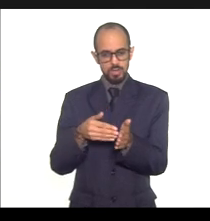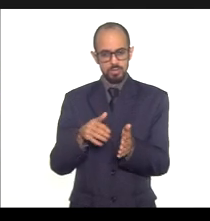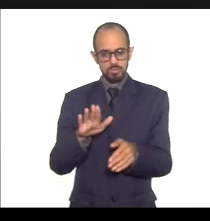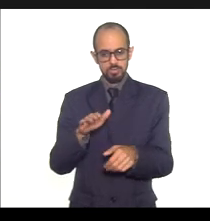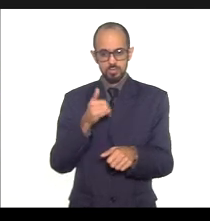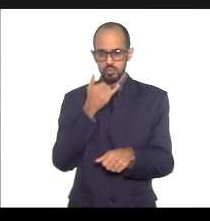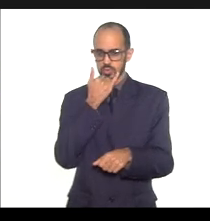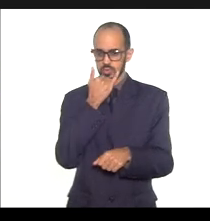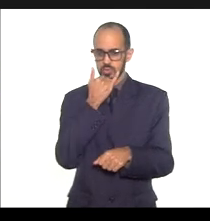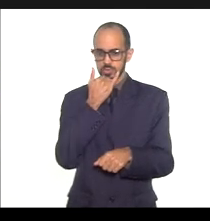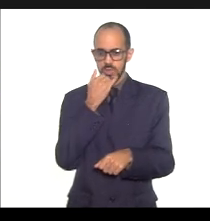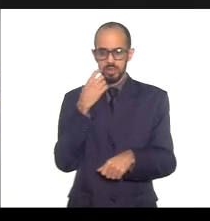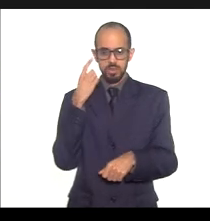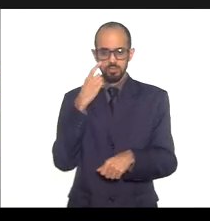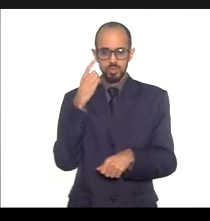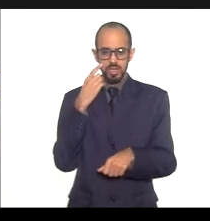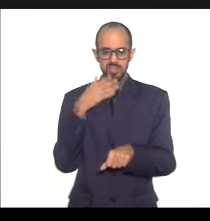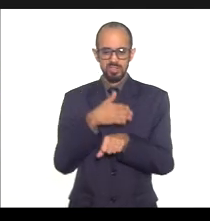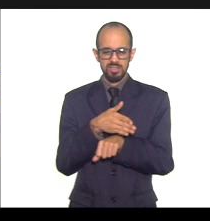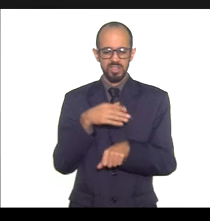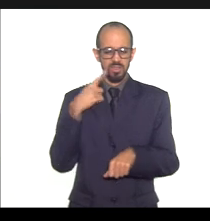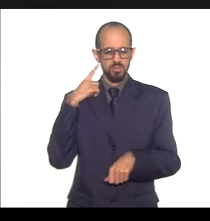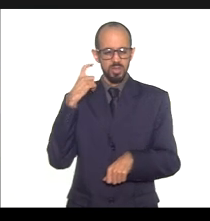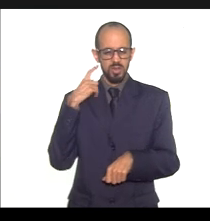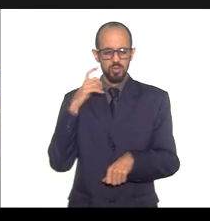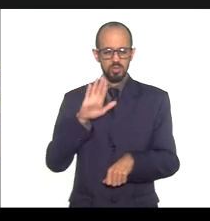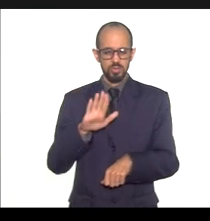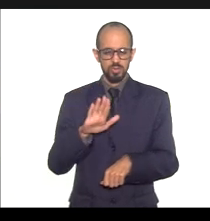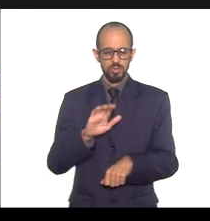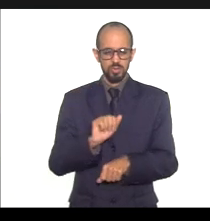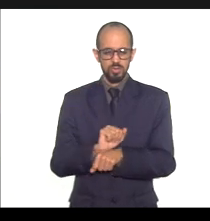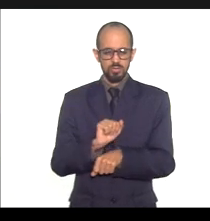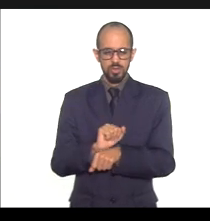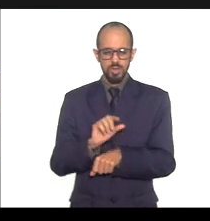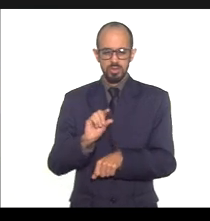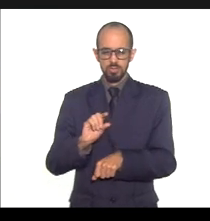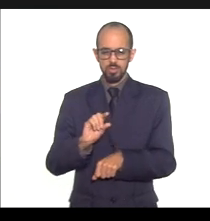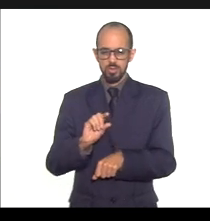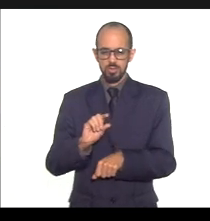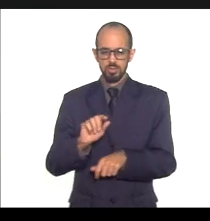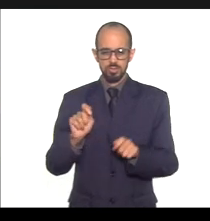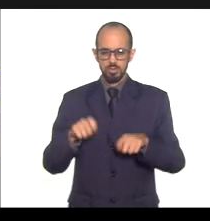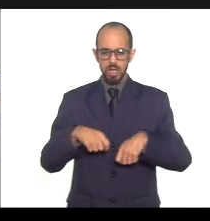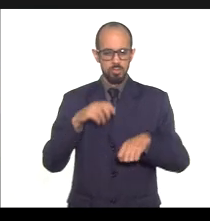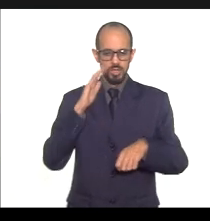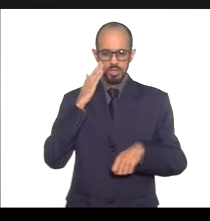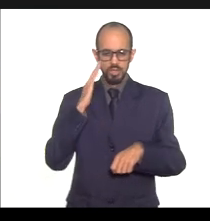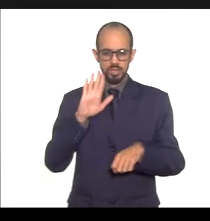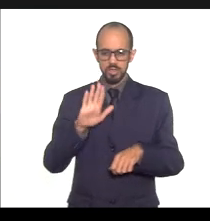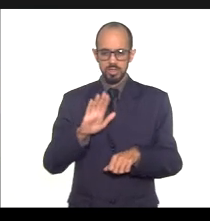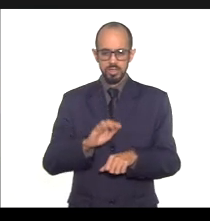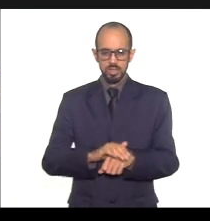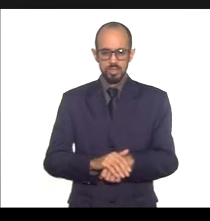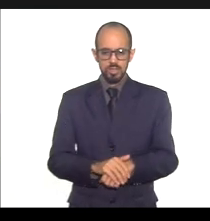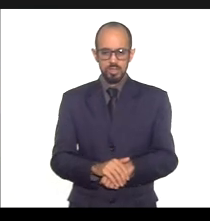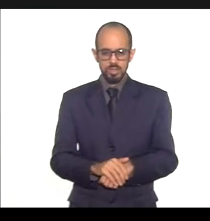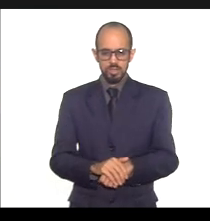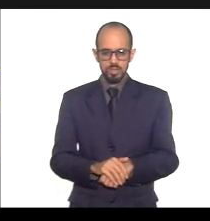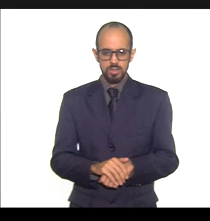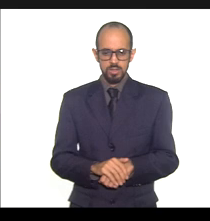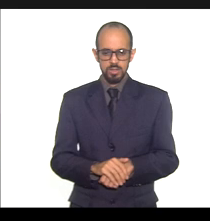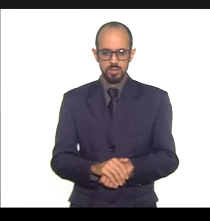pessoas com idade inferior a 60 anos.